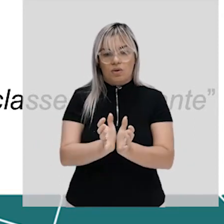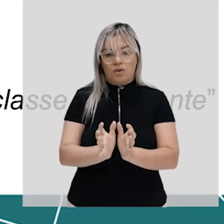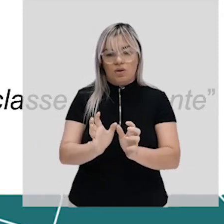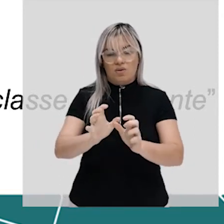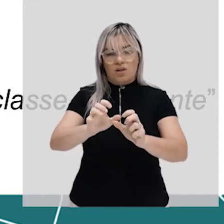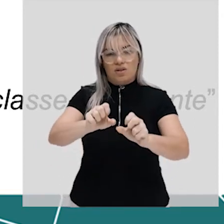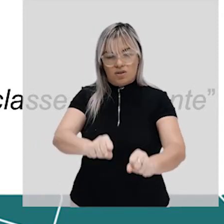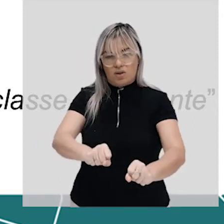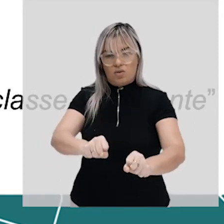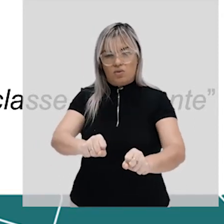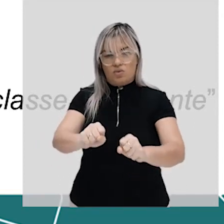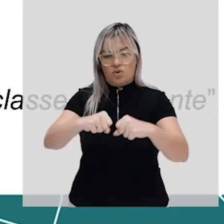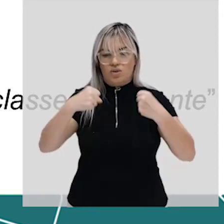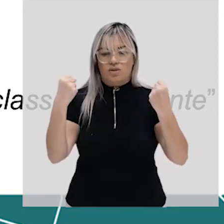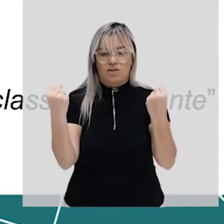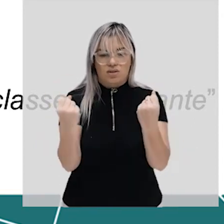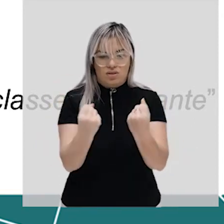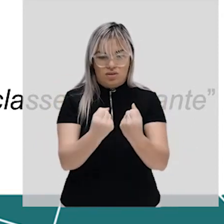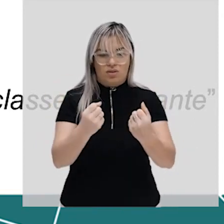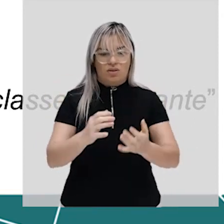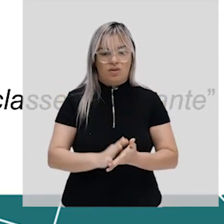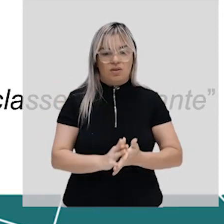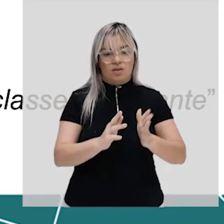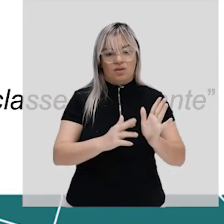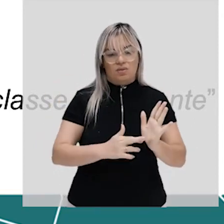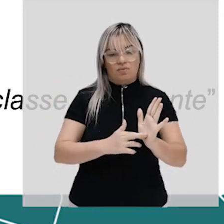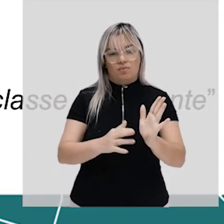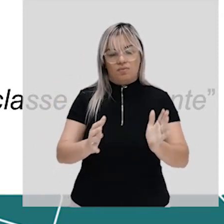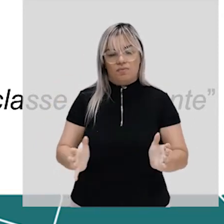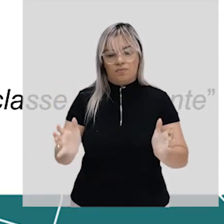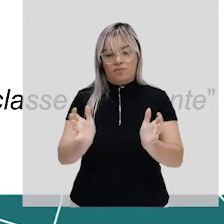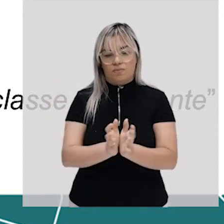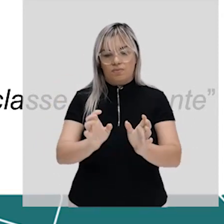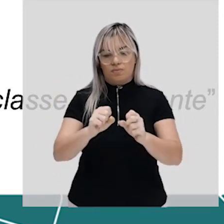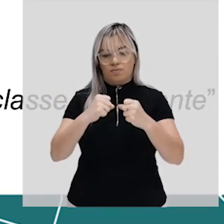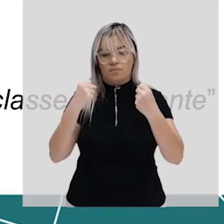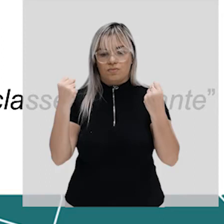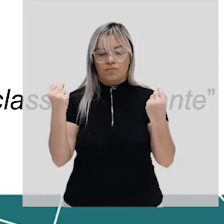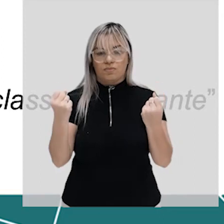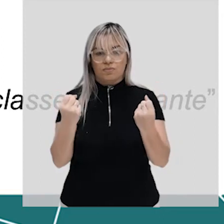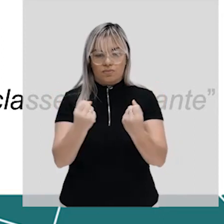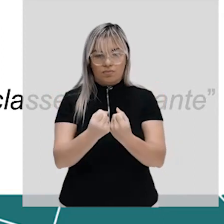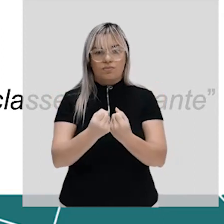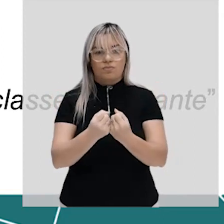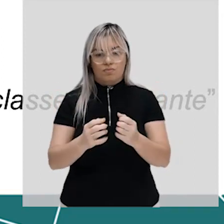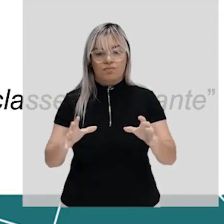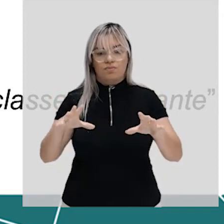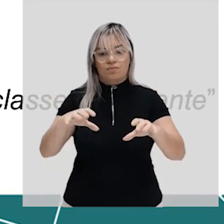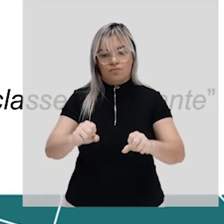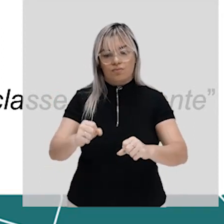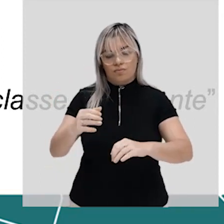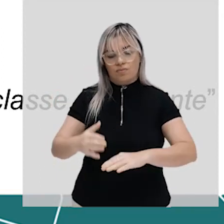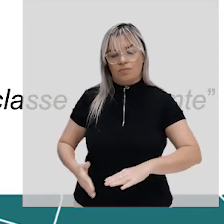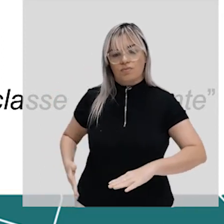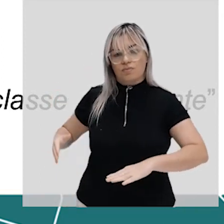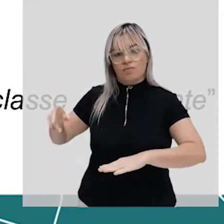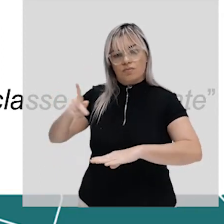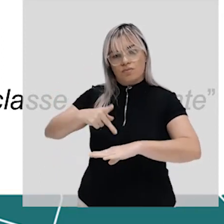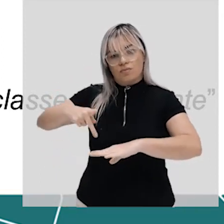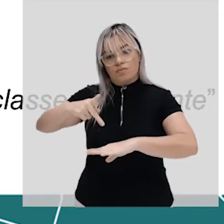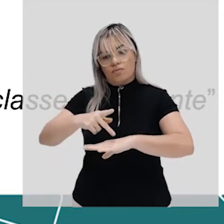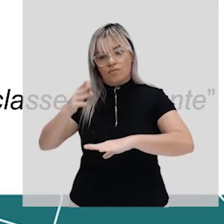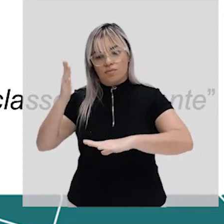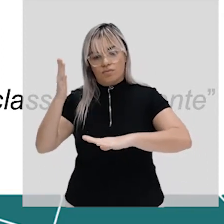social representa uma classe social que é a classe dominante e no caso do Estado moderno